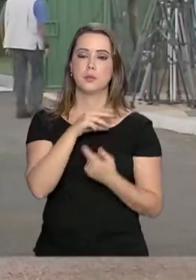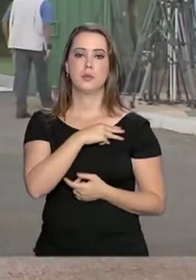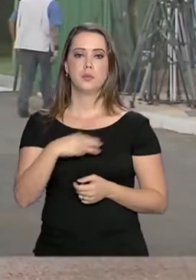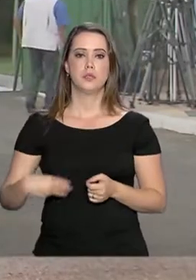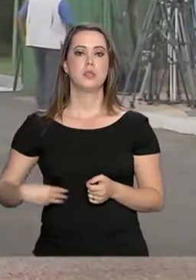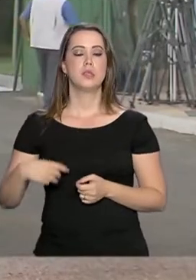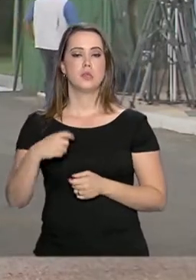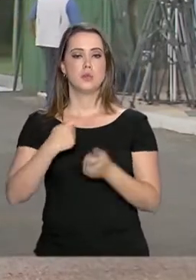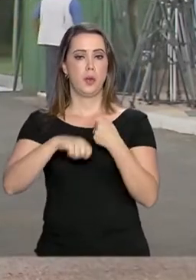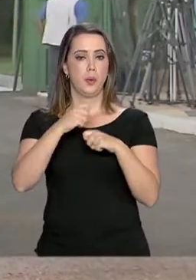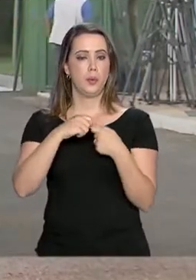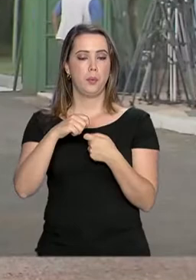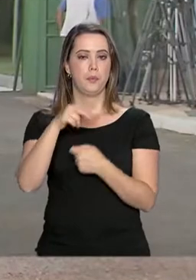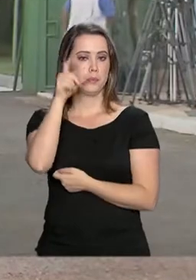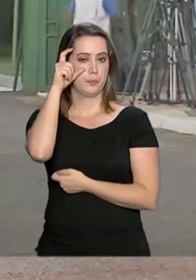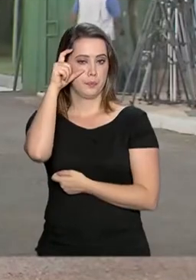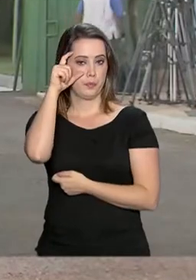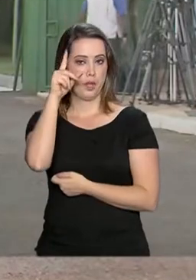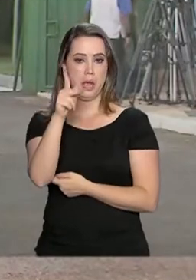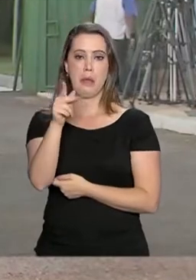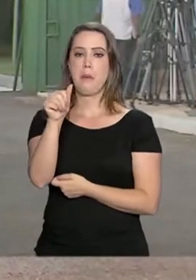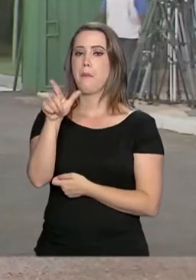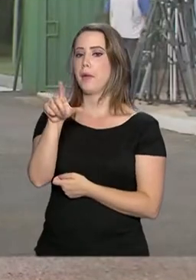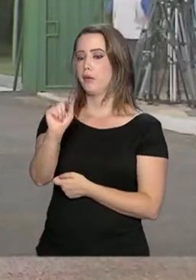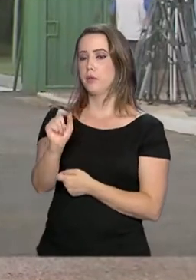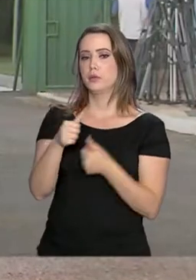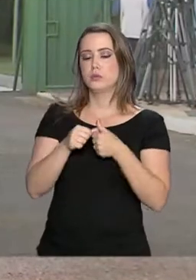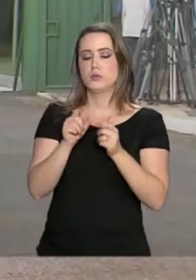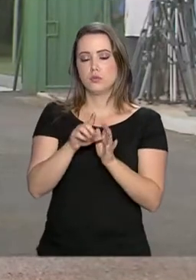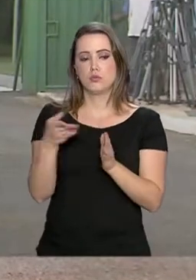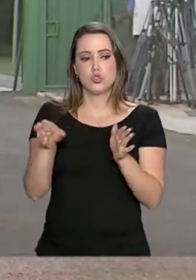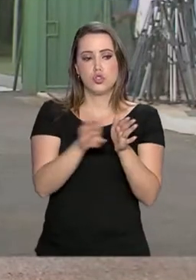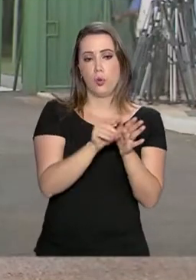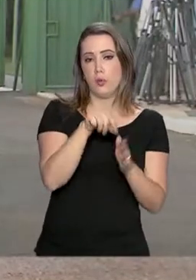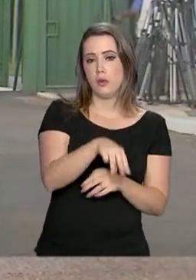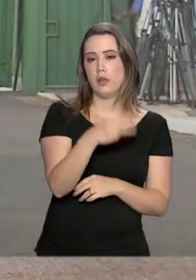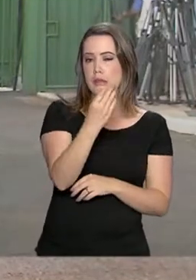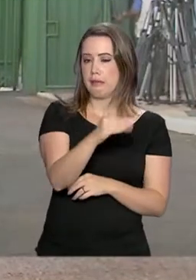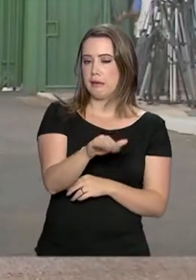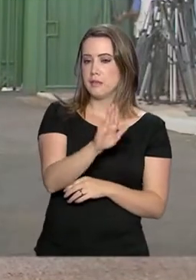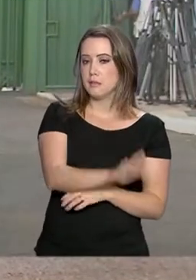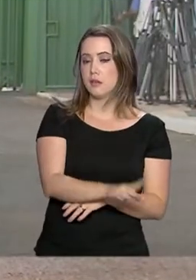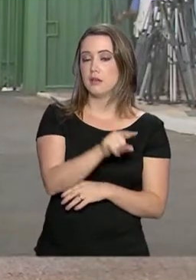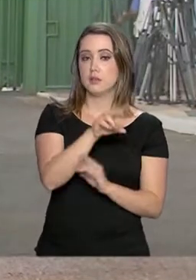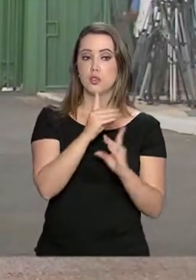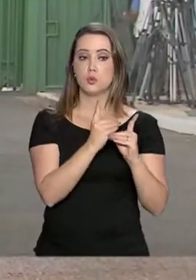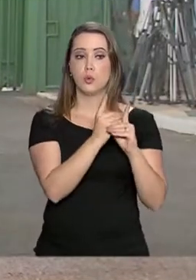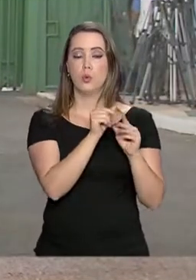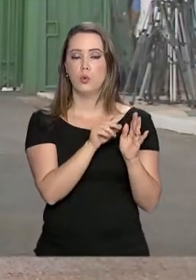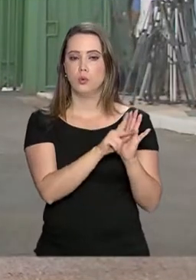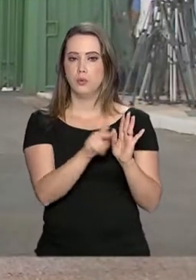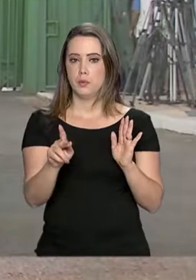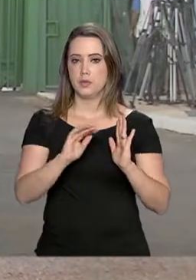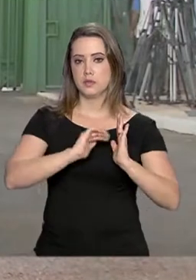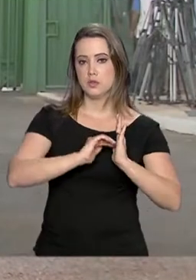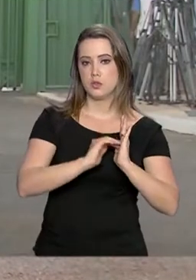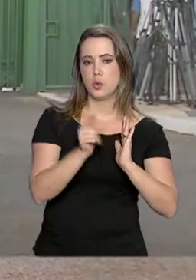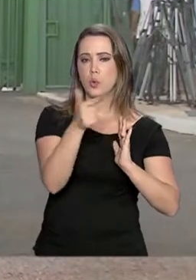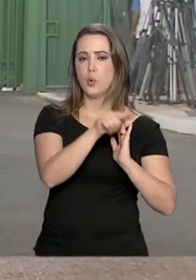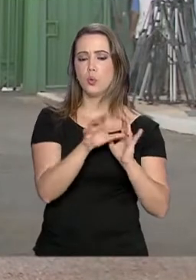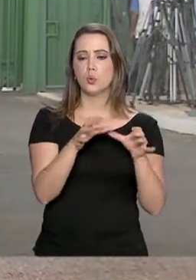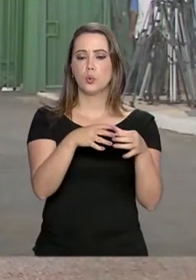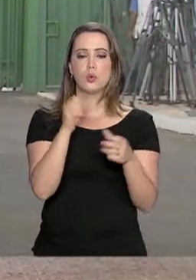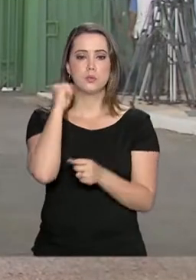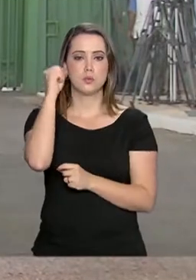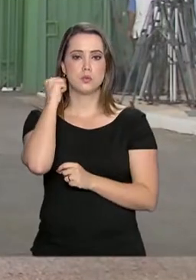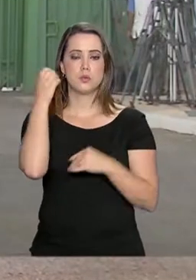Ele veio para cá, ele chegou por volta de 3h30 da tarde para se encontrar com o presidente do Senado, Davi Alcolumbre, e outros senadores que